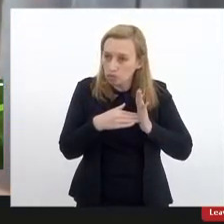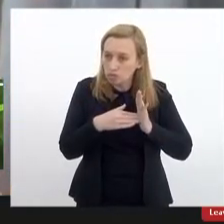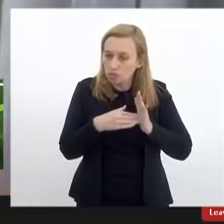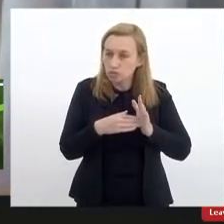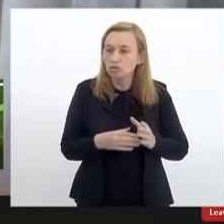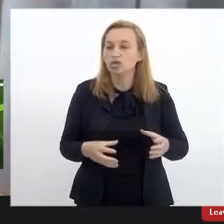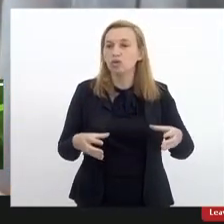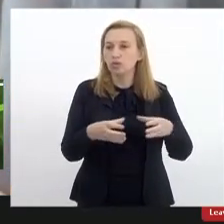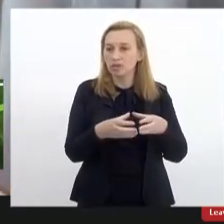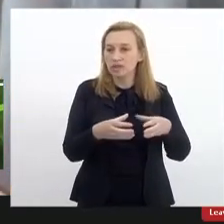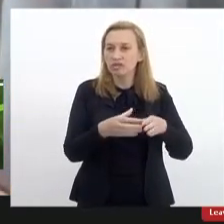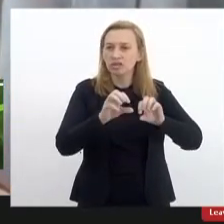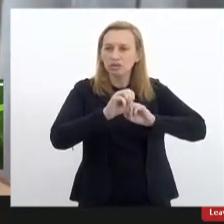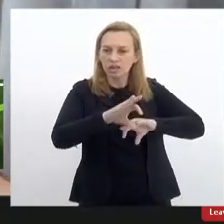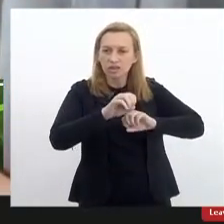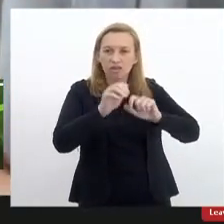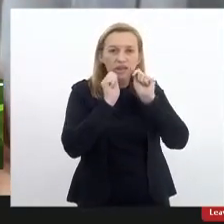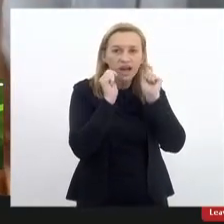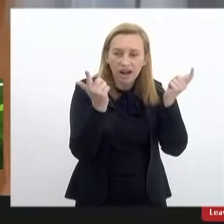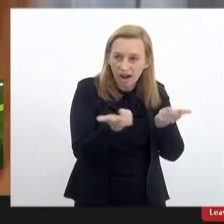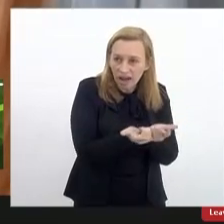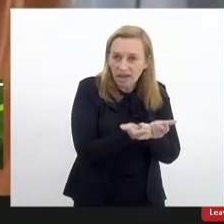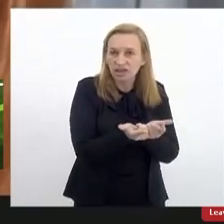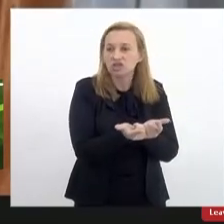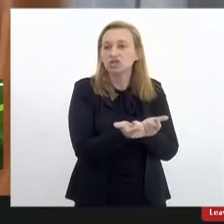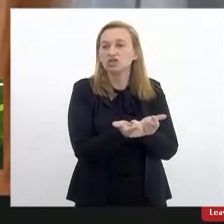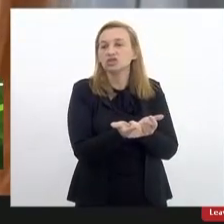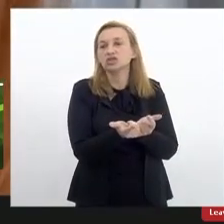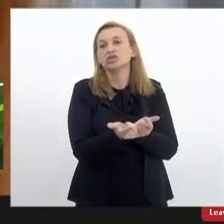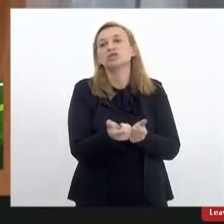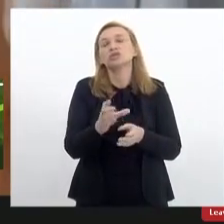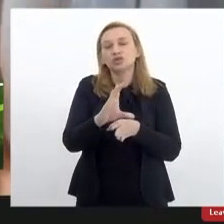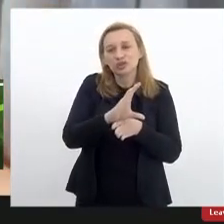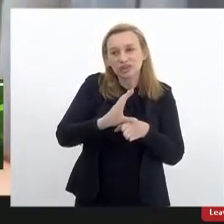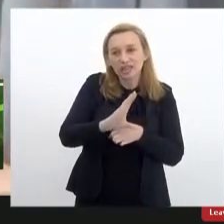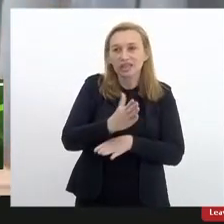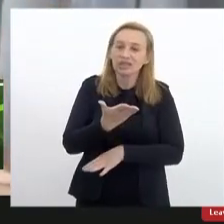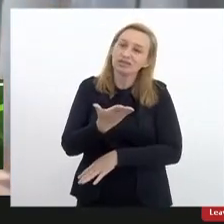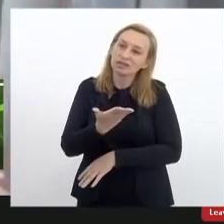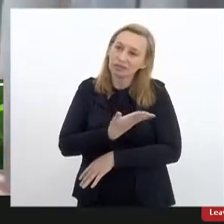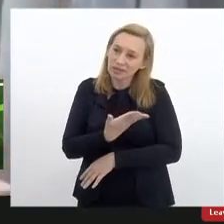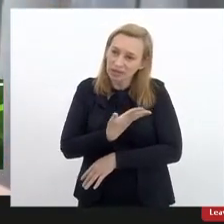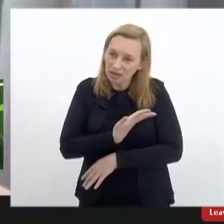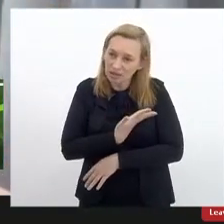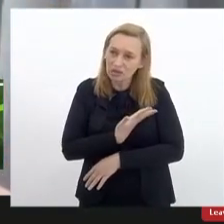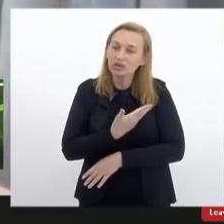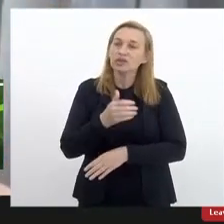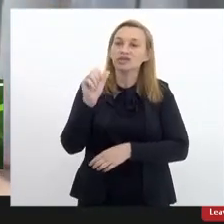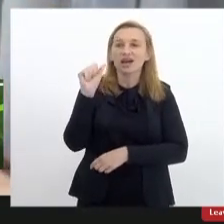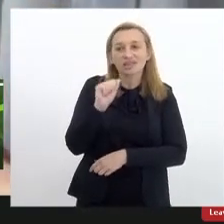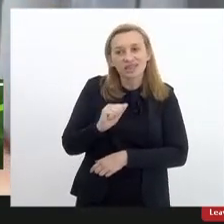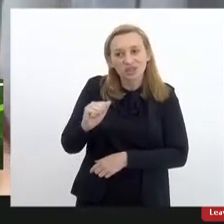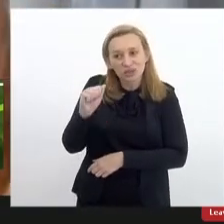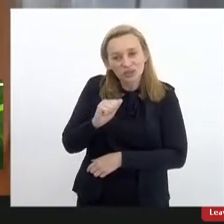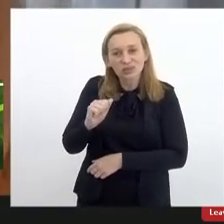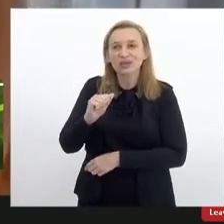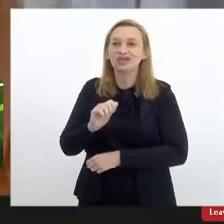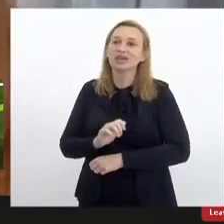comissão de educação da LERJ os queridos conselheiros a assessora